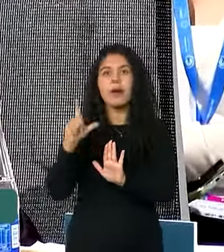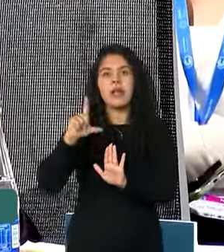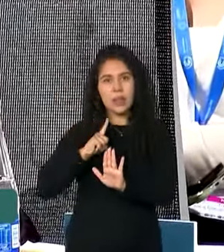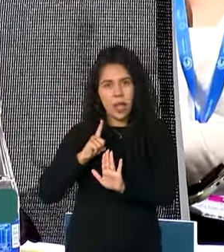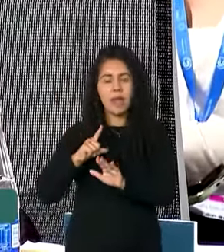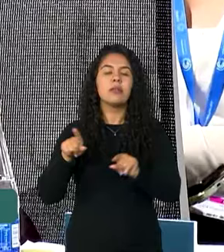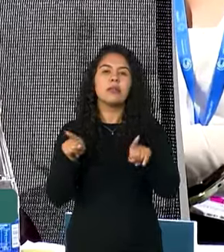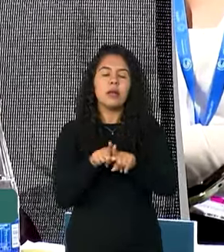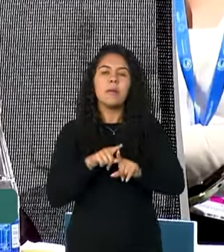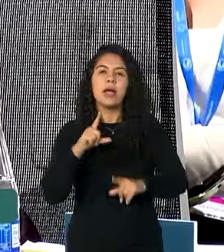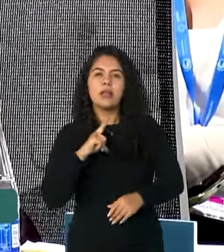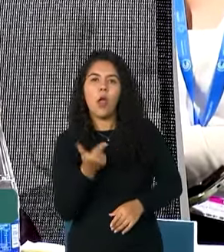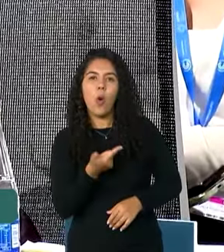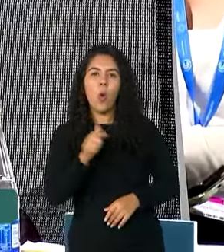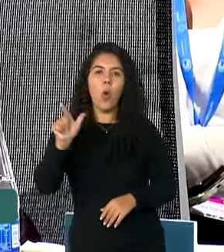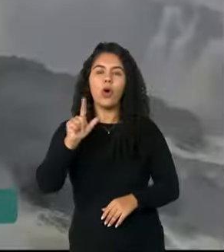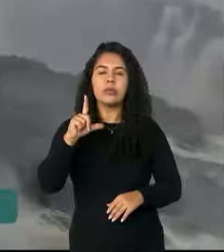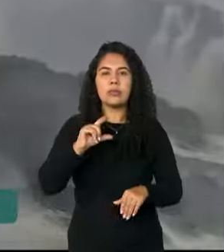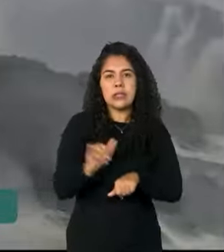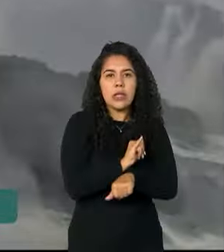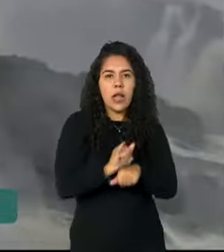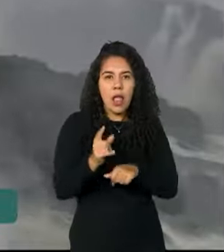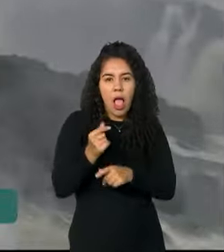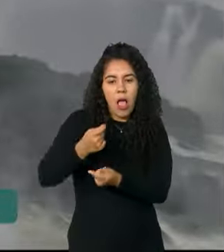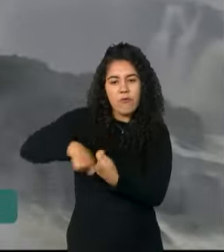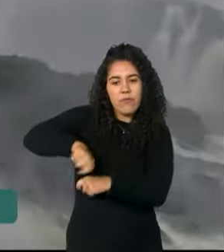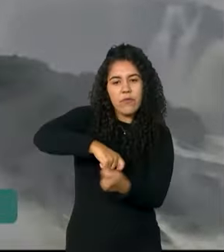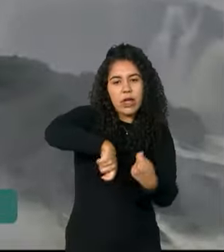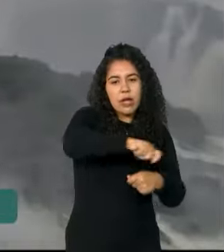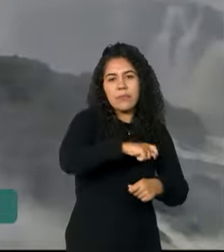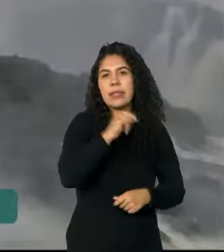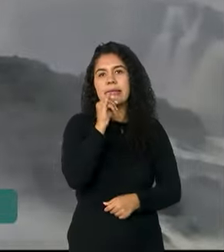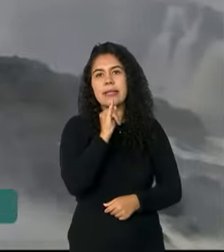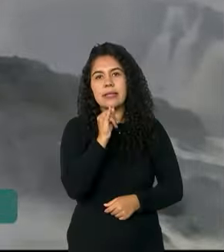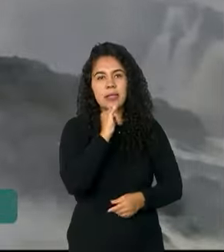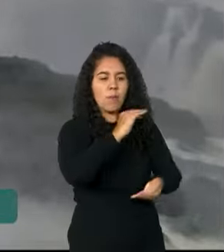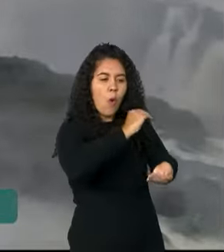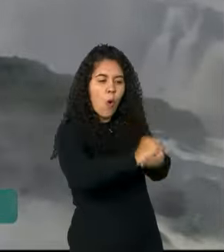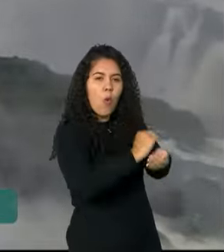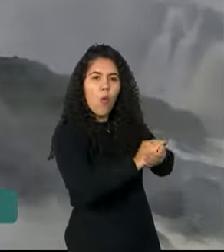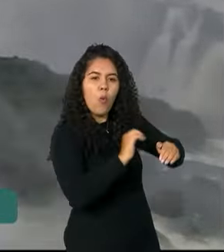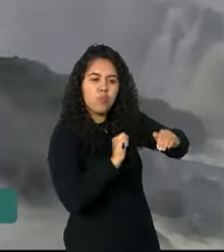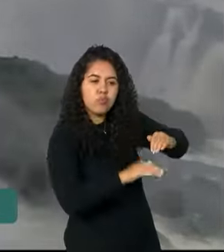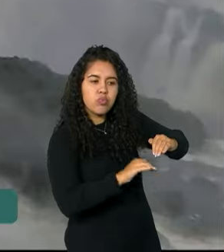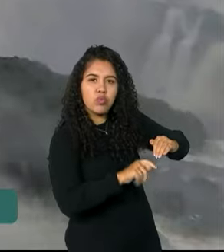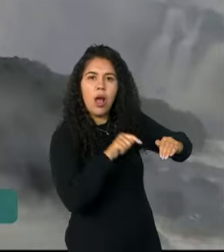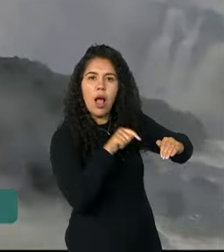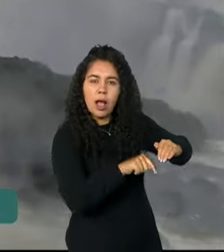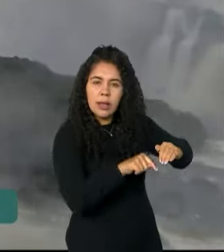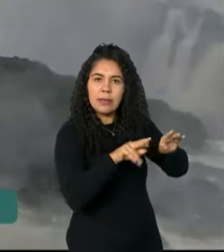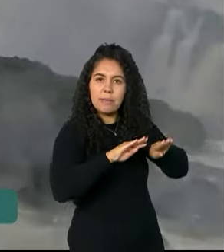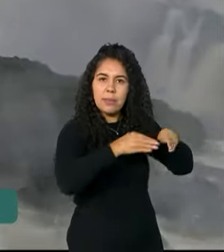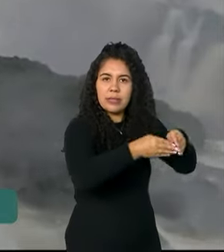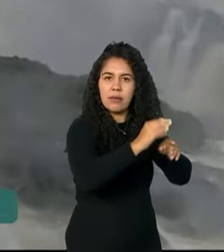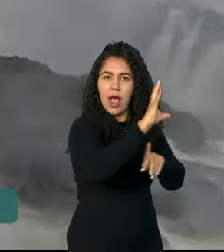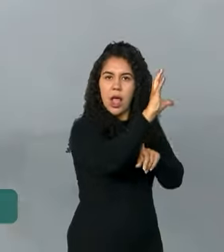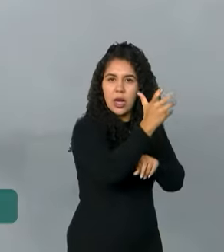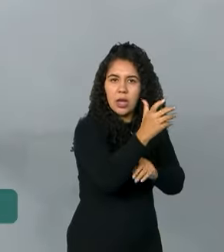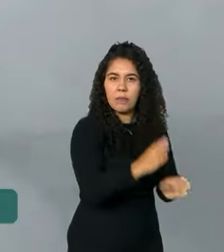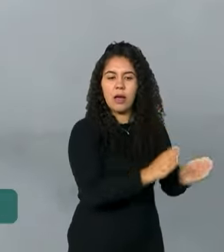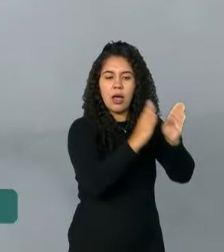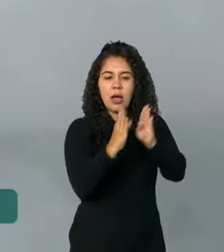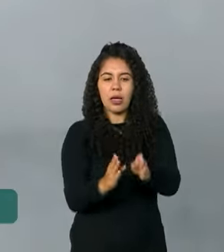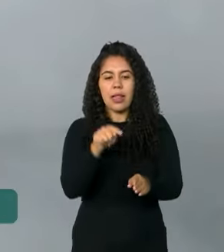temos também meios financeiros, como é o caso do fundo clima, nós temos já o Ecoinvest,